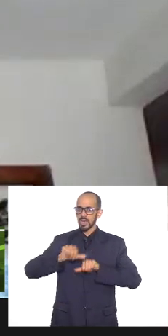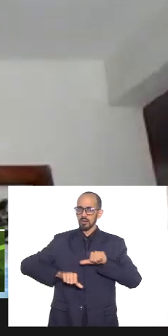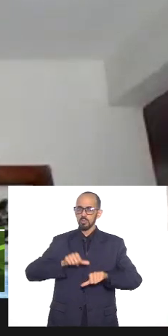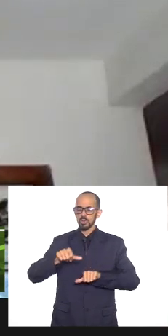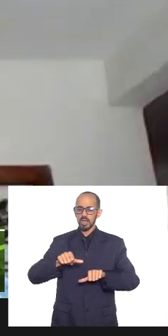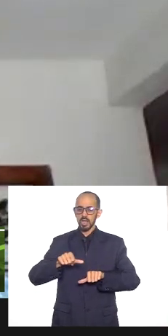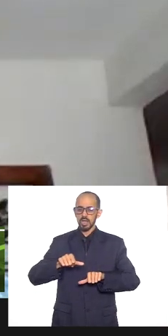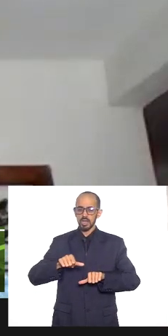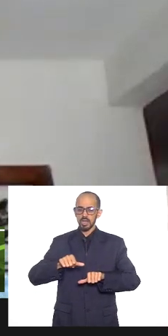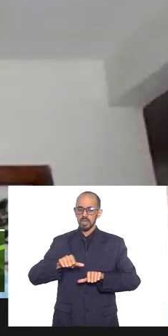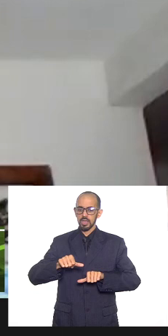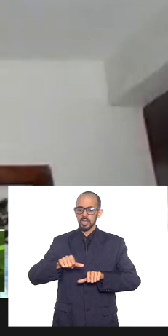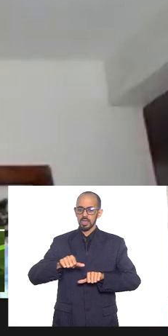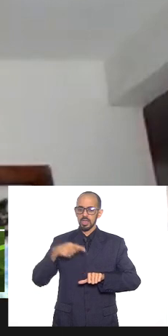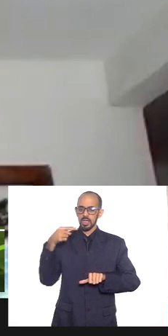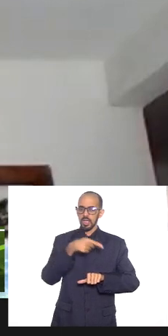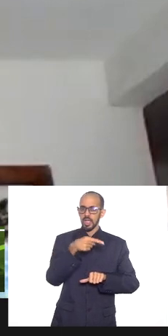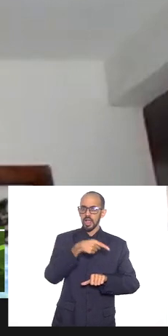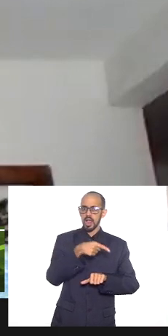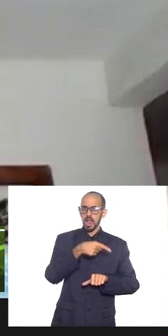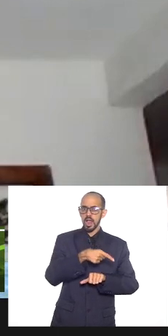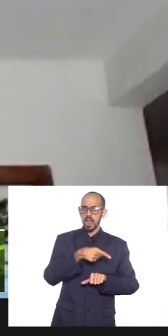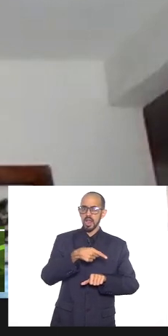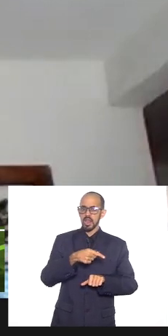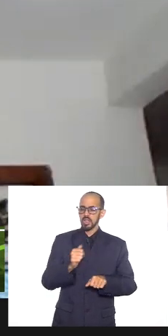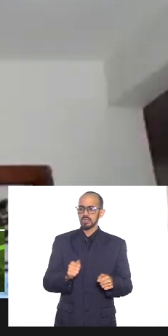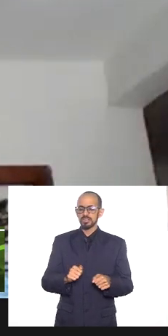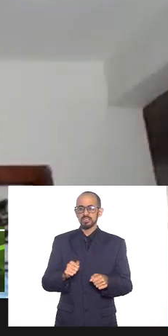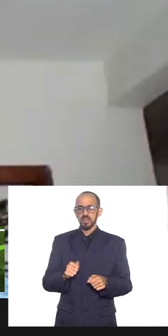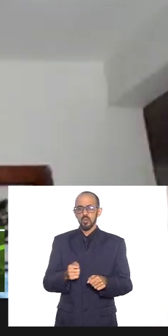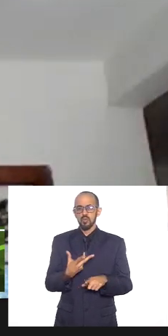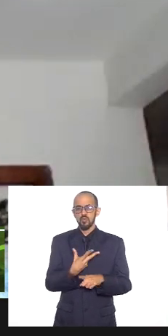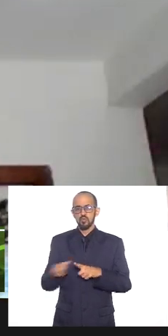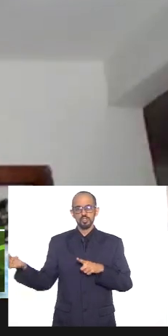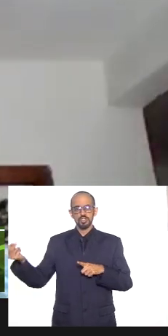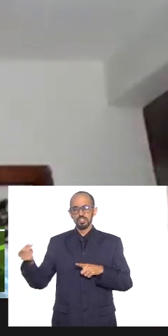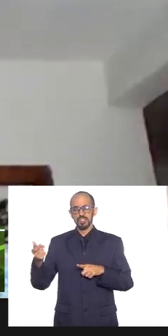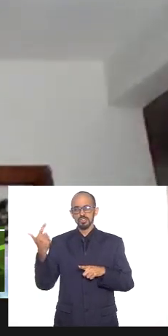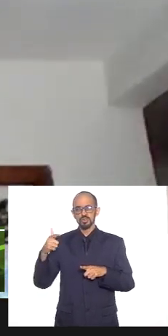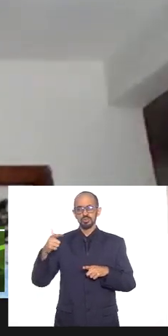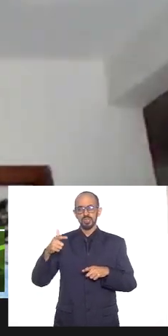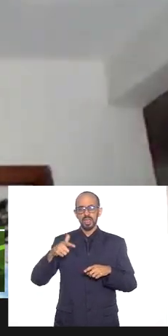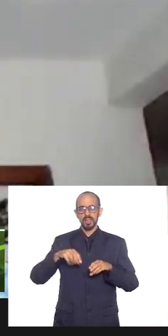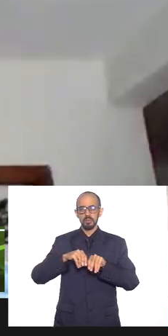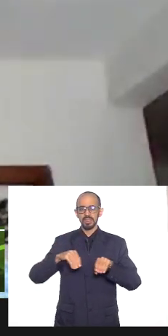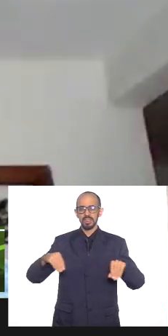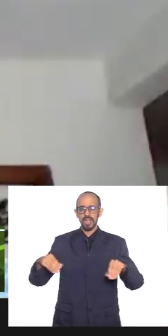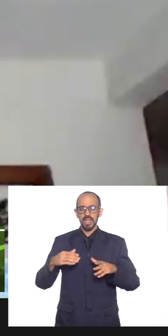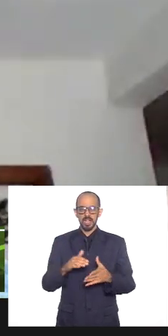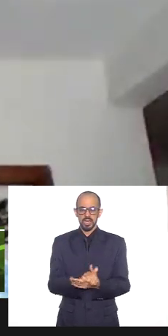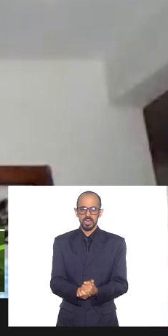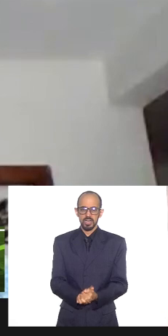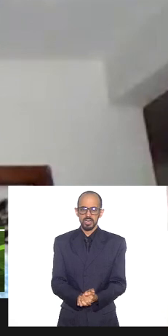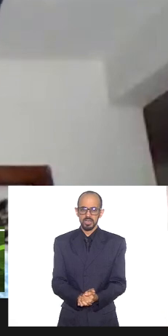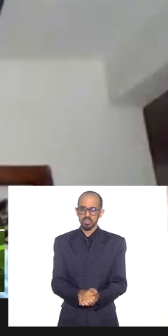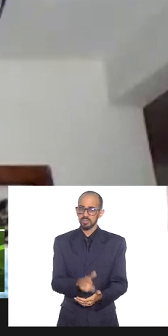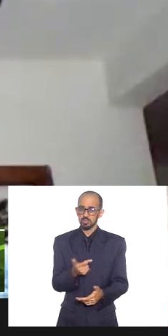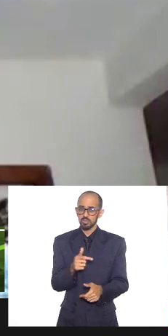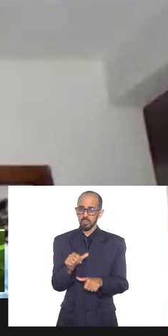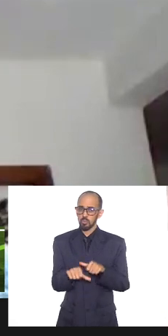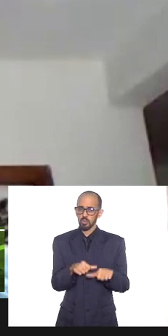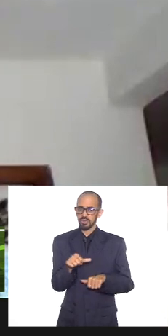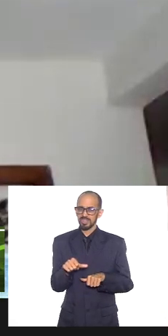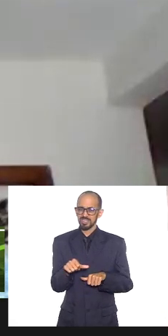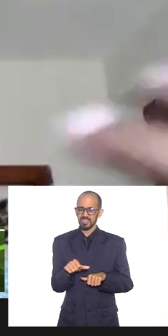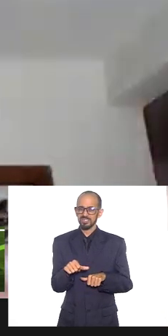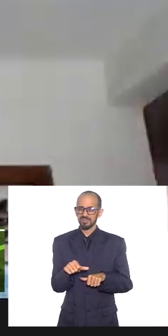evadidas elas são desterritorializadas não há uma mudança e aí eu digo que não há